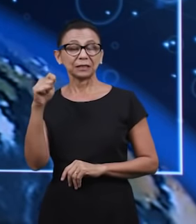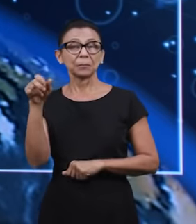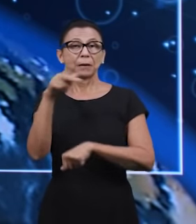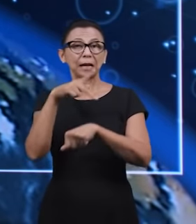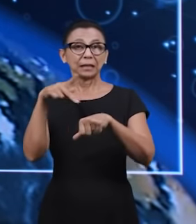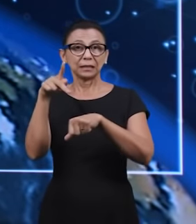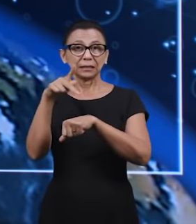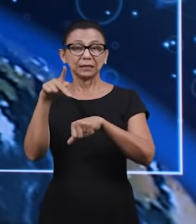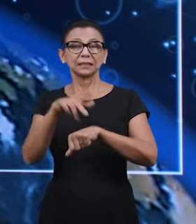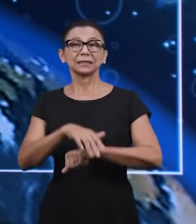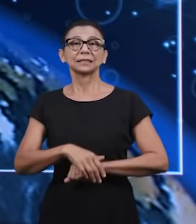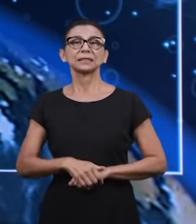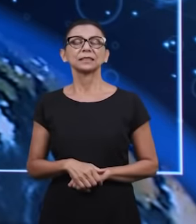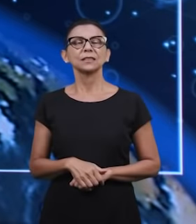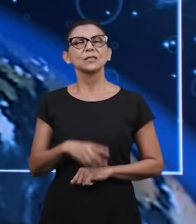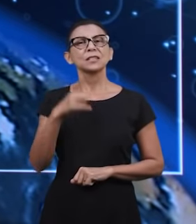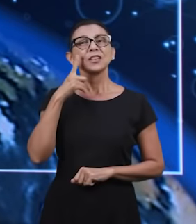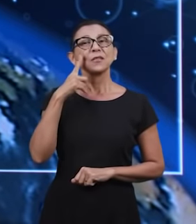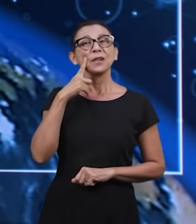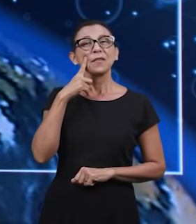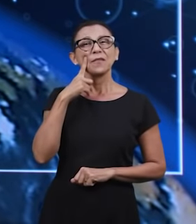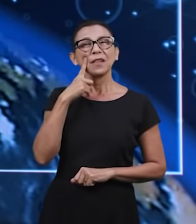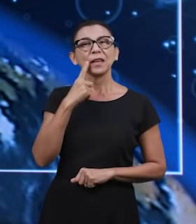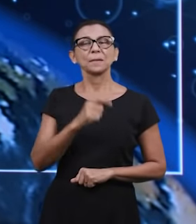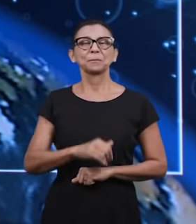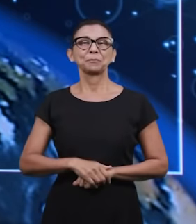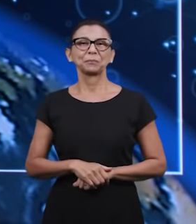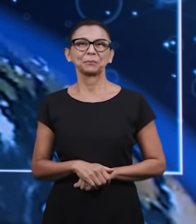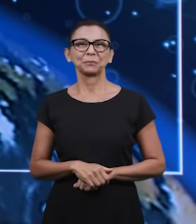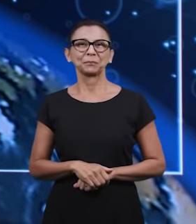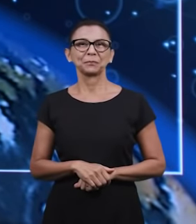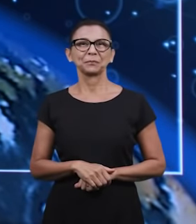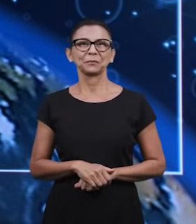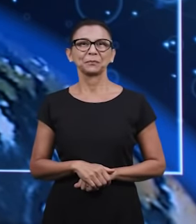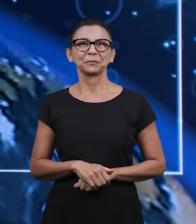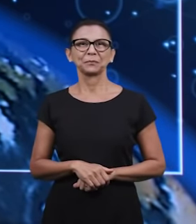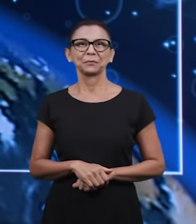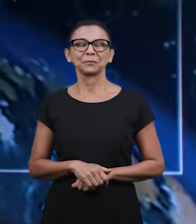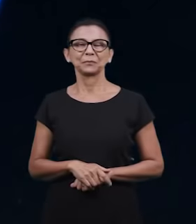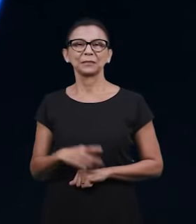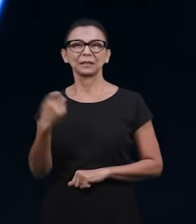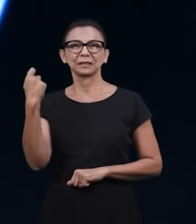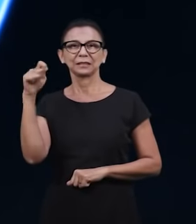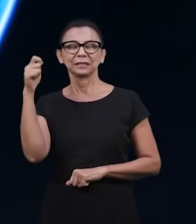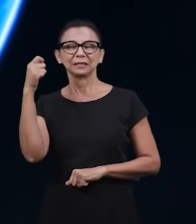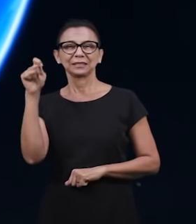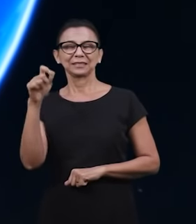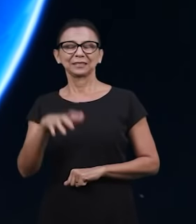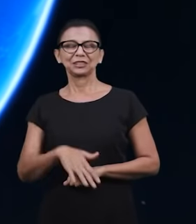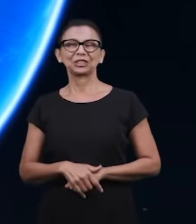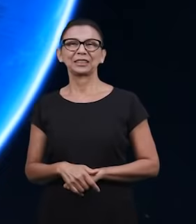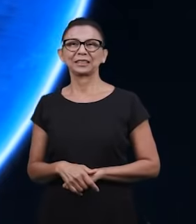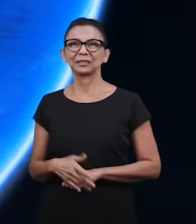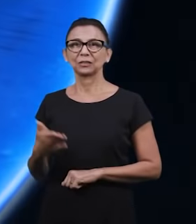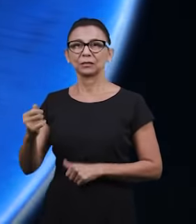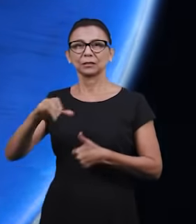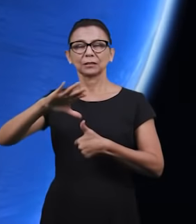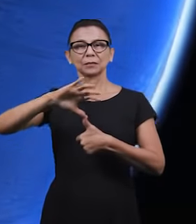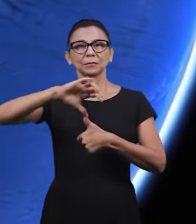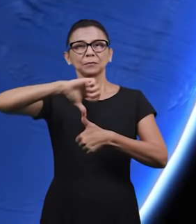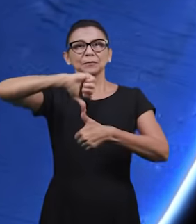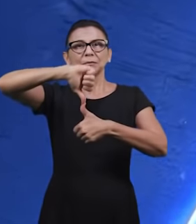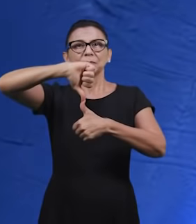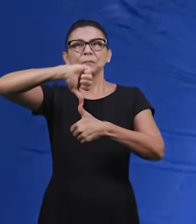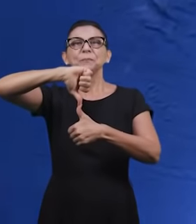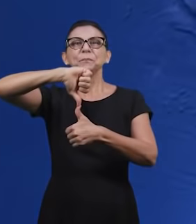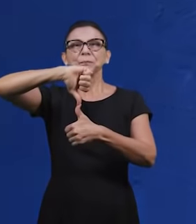E você vai acompanhar comigo agora a nossa ida até a Argentina para lhe iniciarmos com esta resposta. Estamos aqui